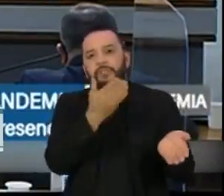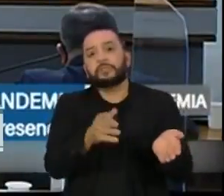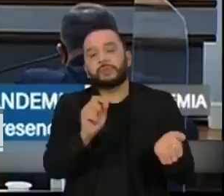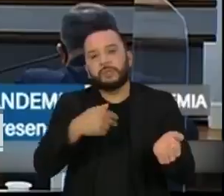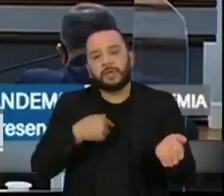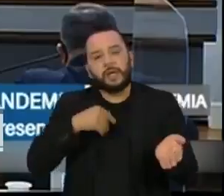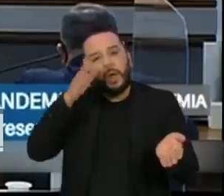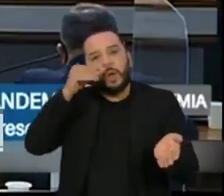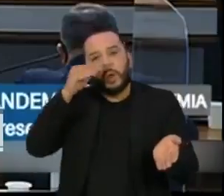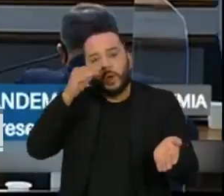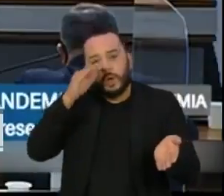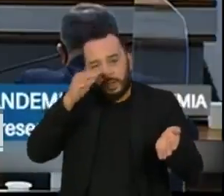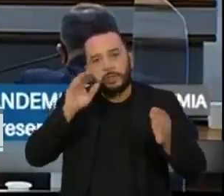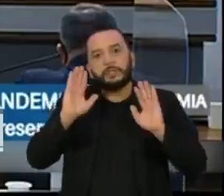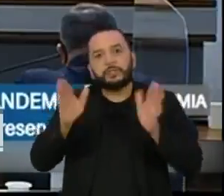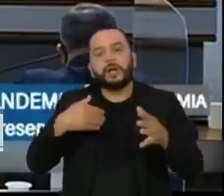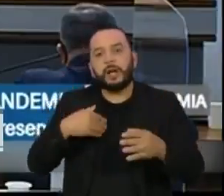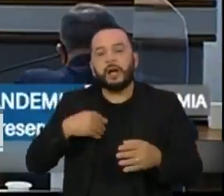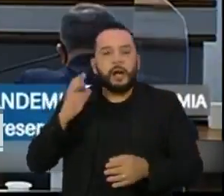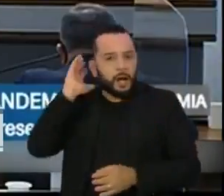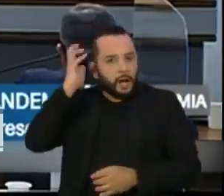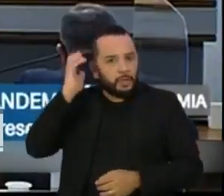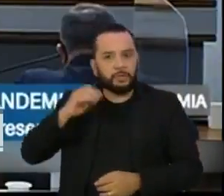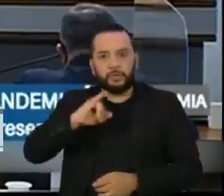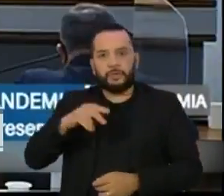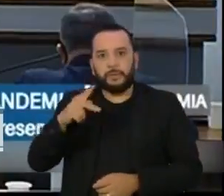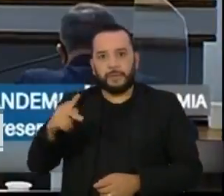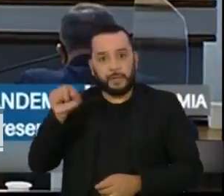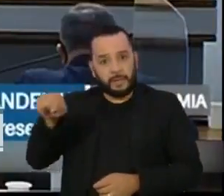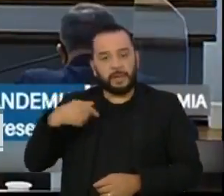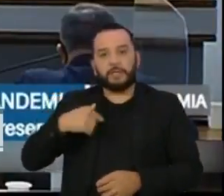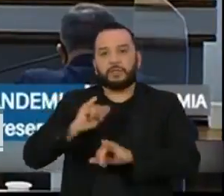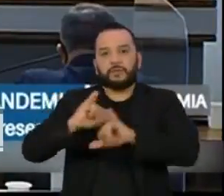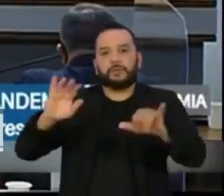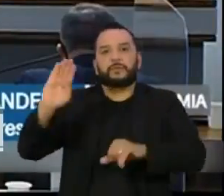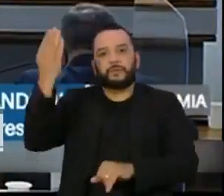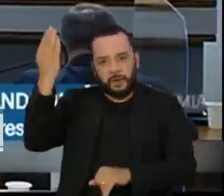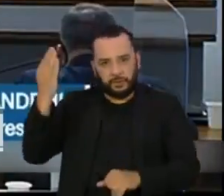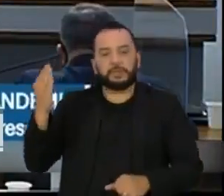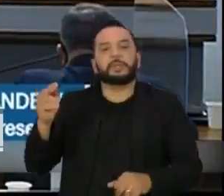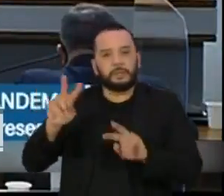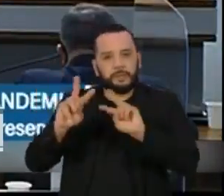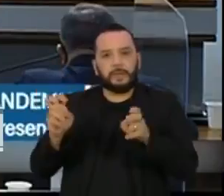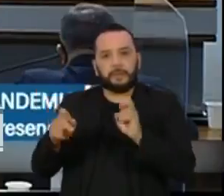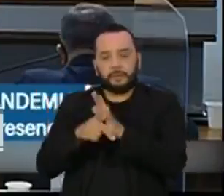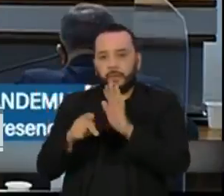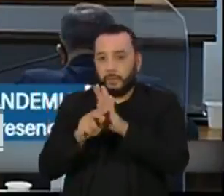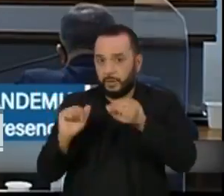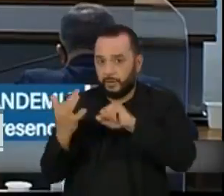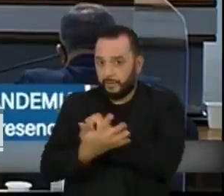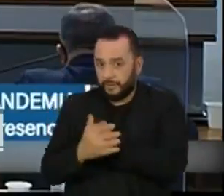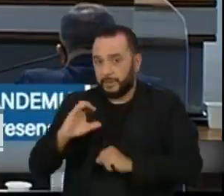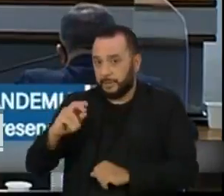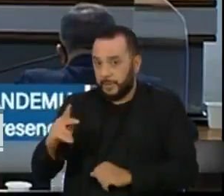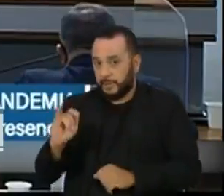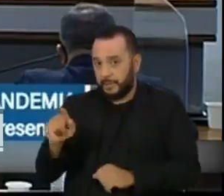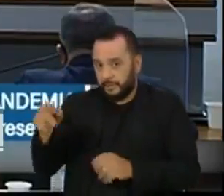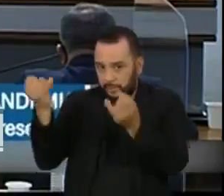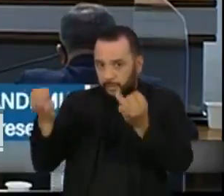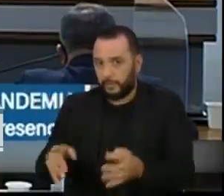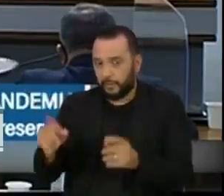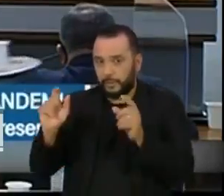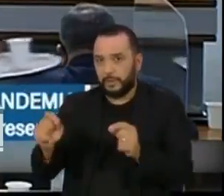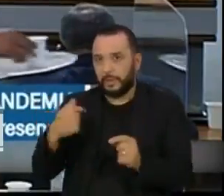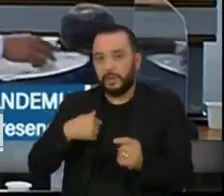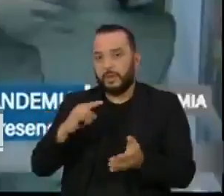quebra de sigilo bancário da rádio Jovem Pan, acusada de divulgar notícias falsas em relação à pandemia. Na CPI, Calheiros afirmou que o